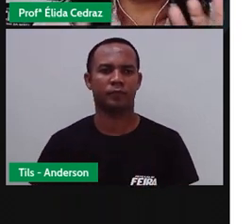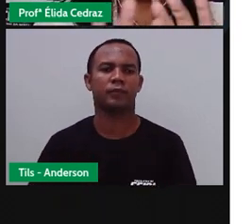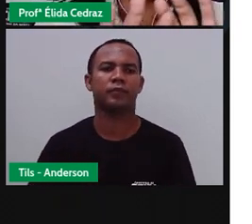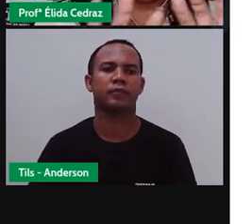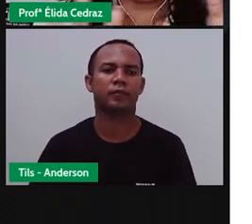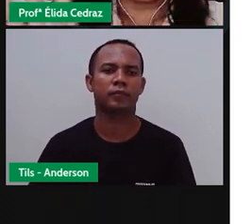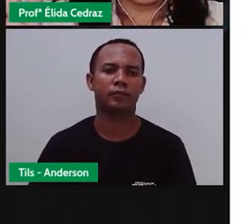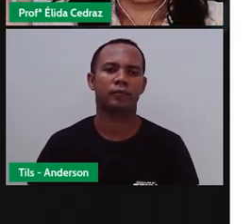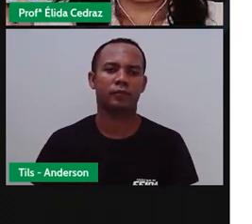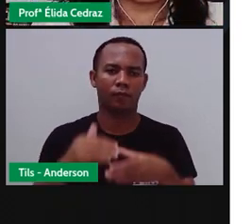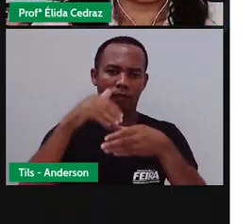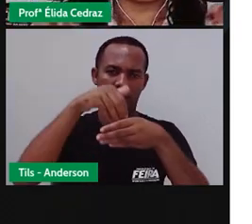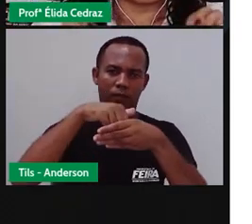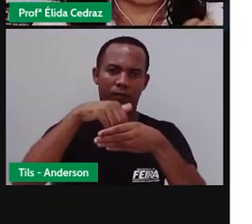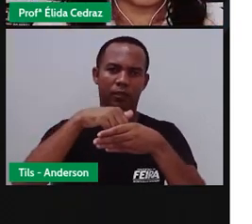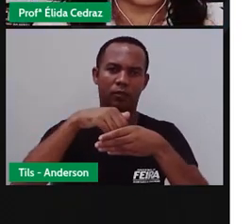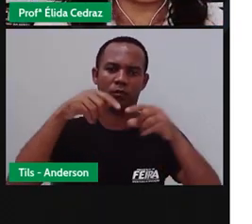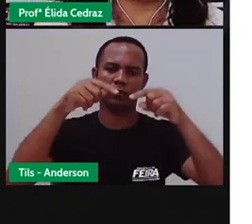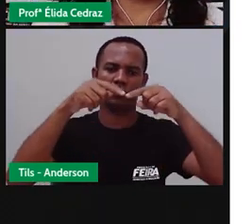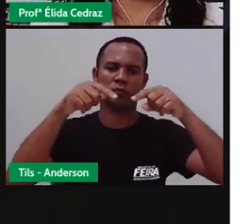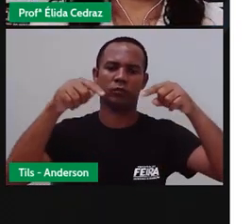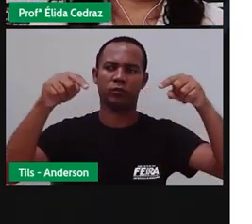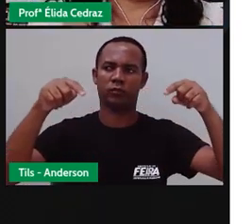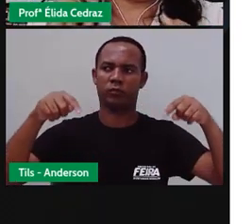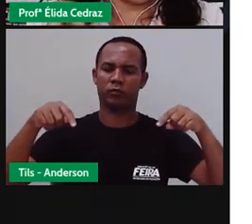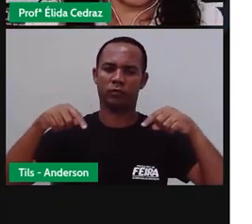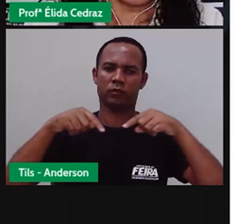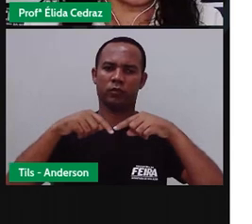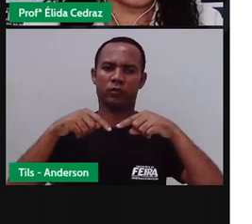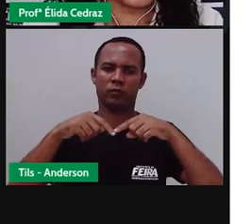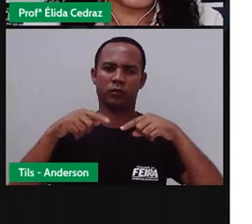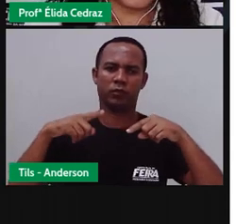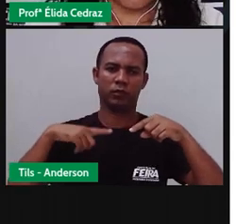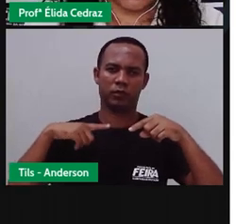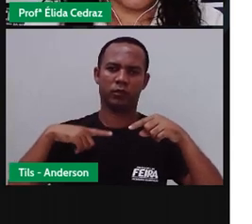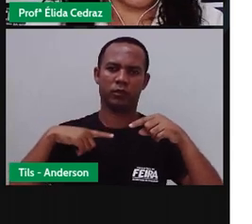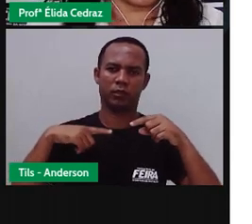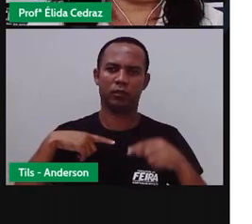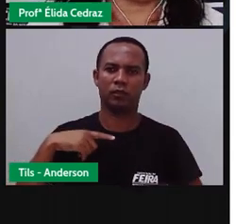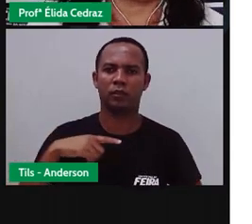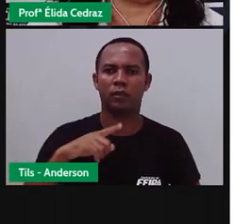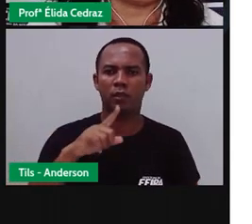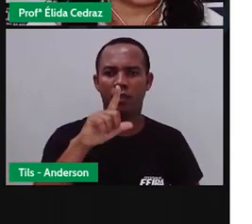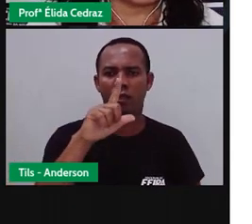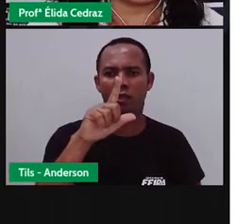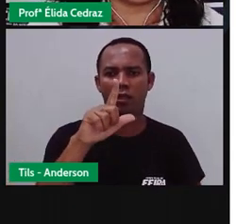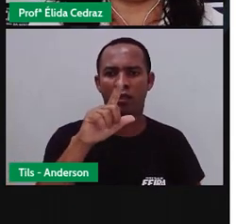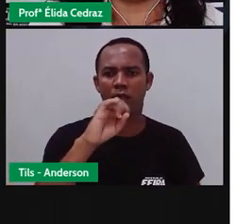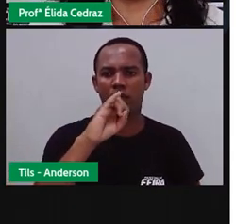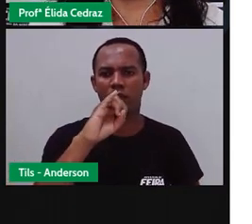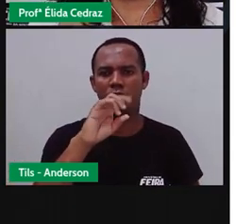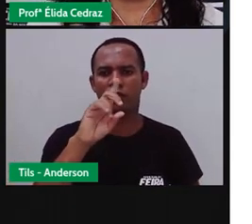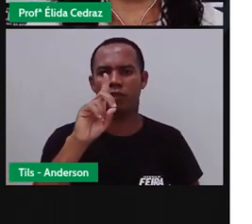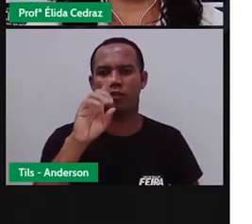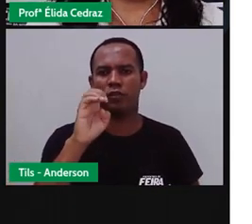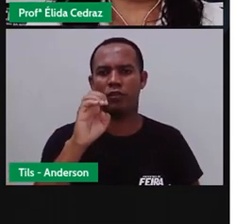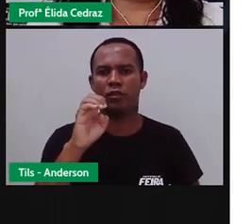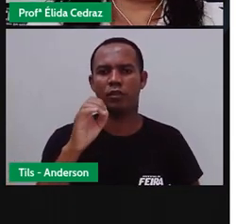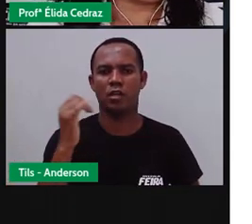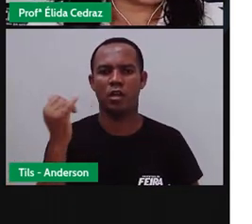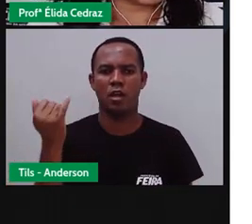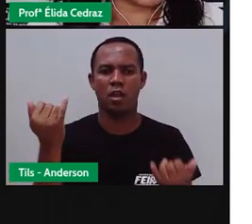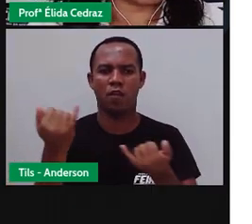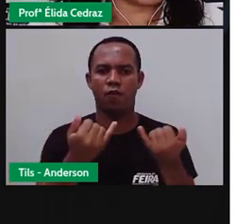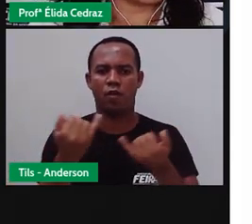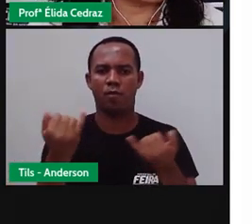Dentro desse retângulo vermelho, tem a lide e a informação. Tudo o que você